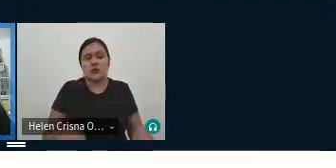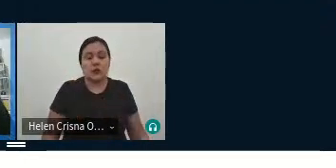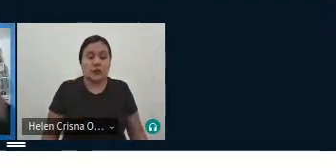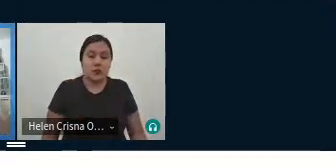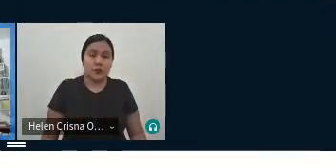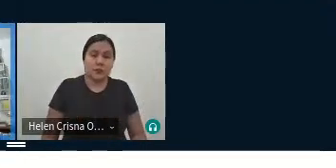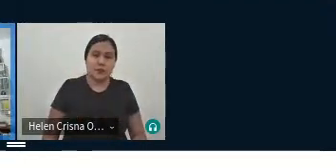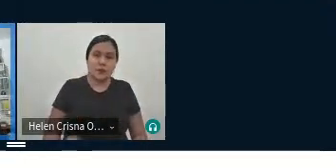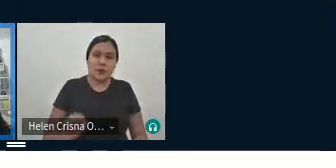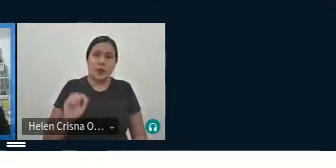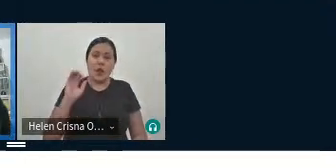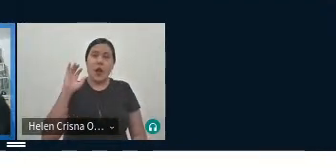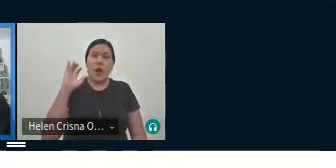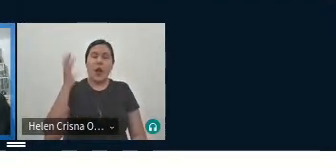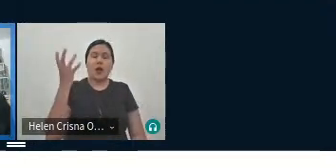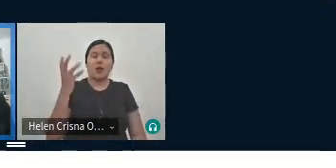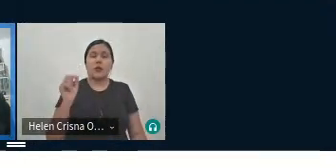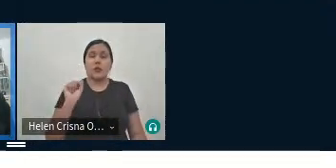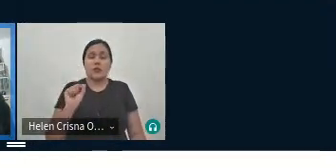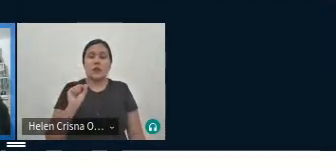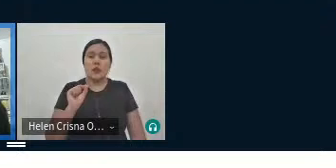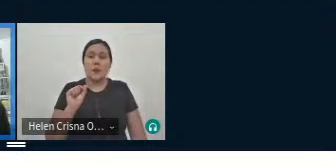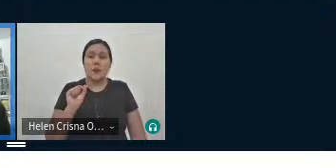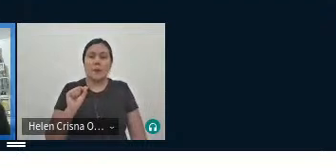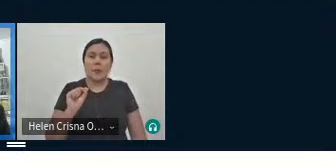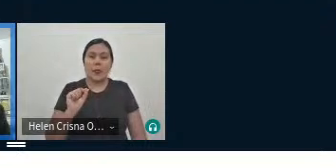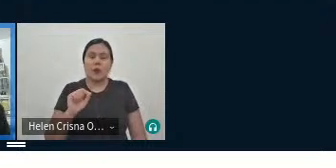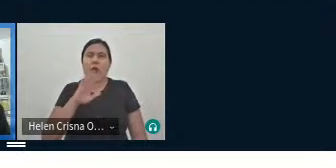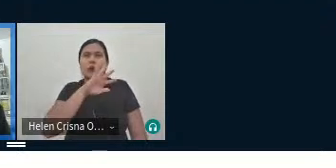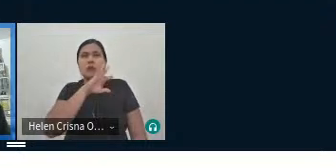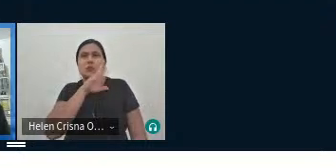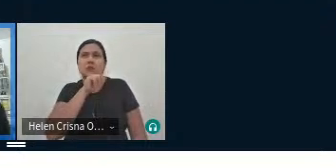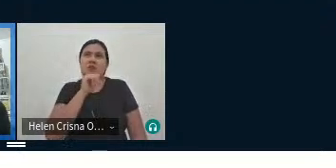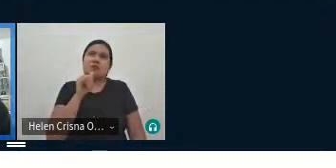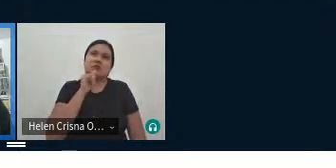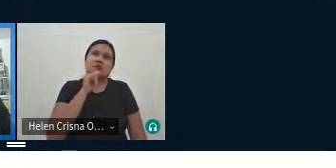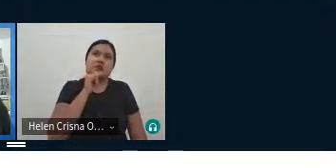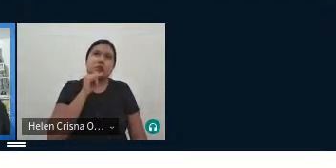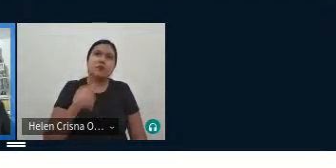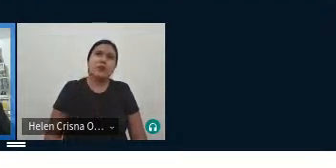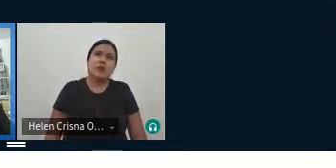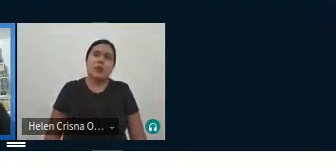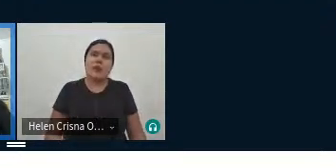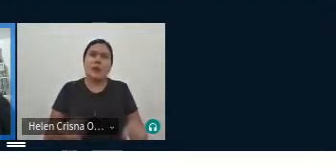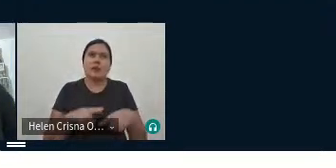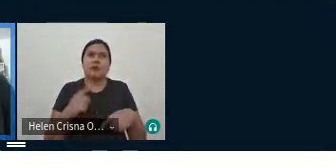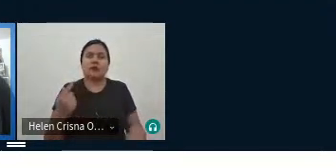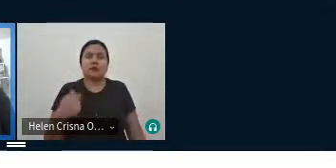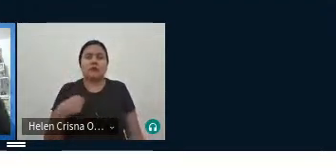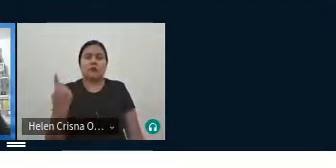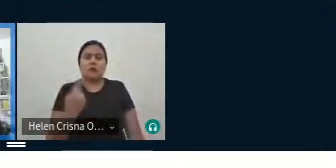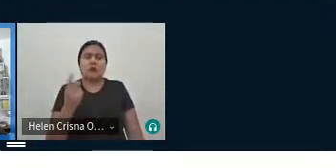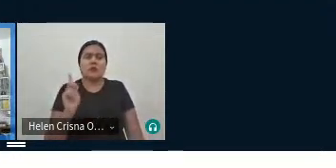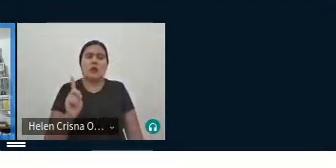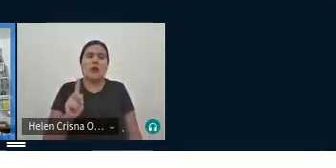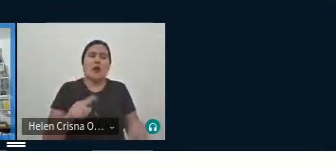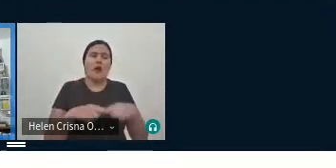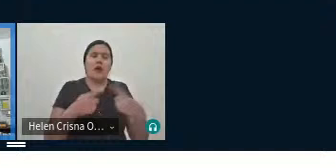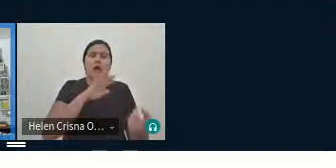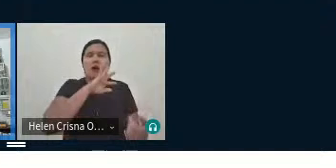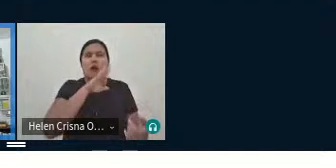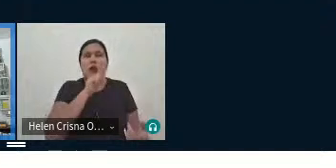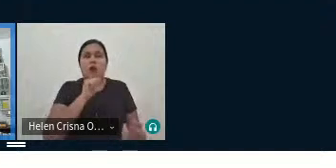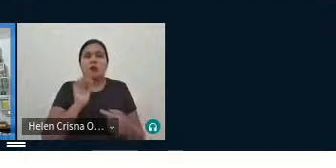isso acontece muito quando é animais, por exemplo, não nomes, mas animais, e quando você está